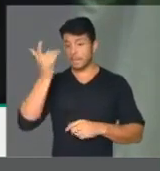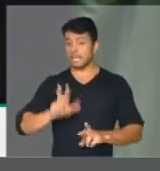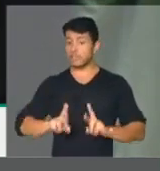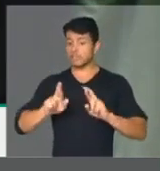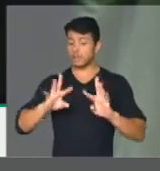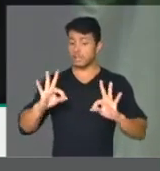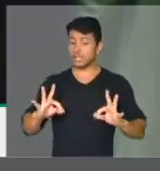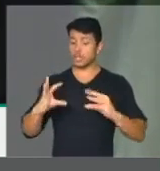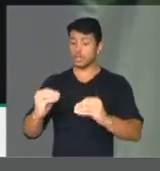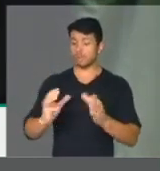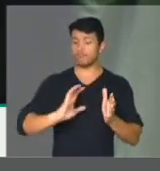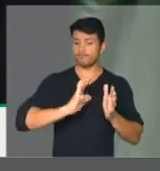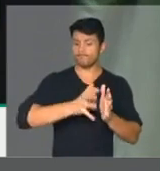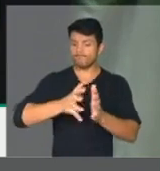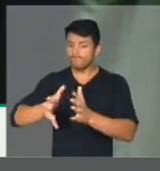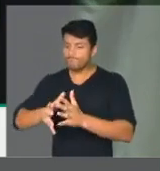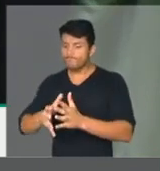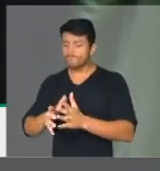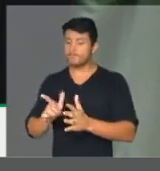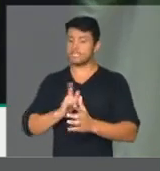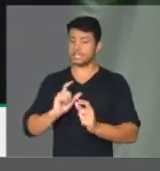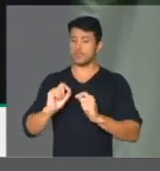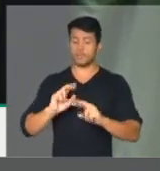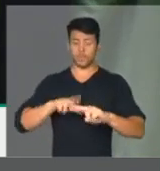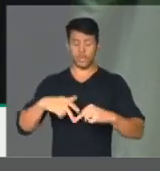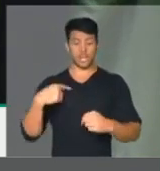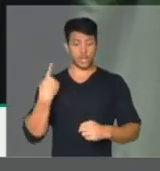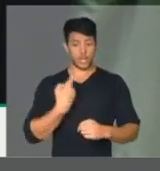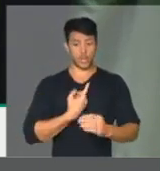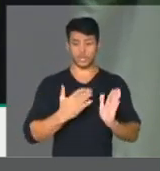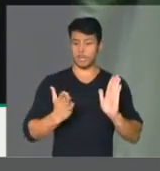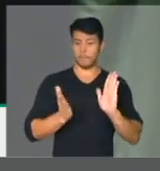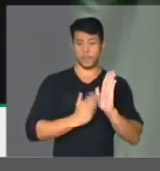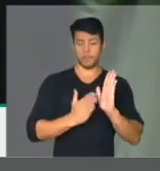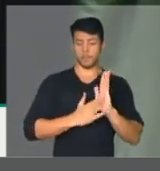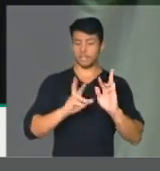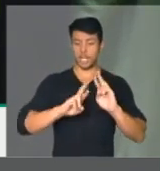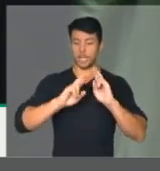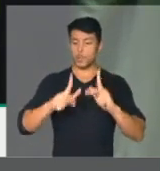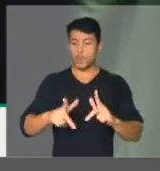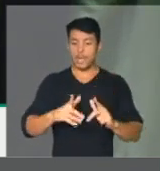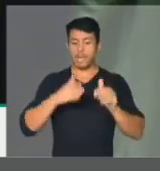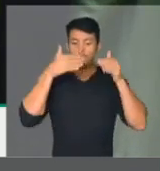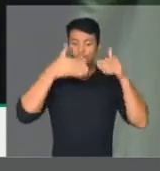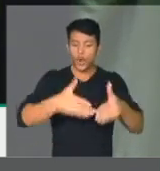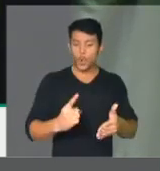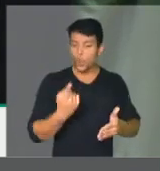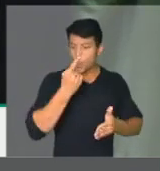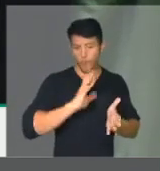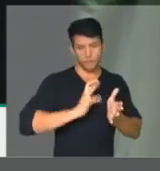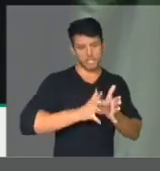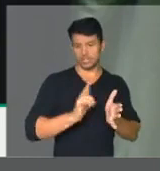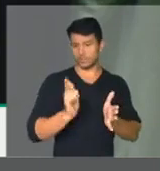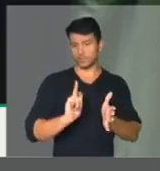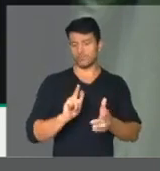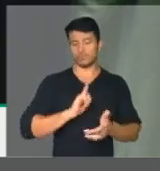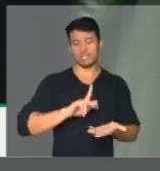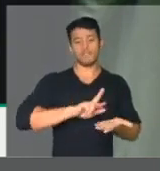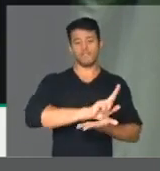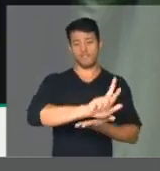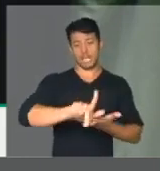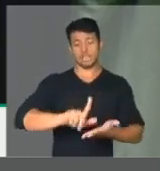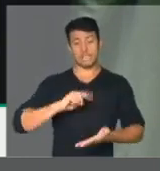todos os partidos, porque a nossa proposta é suprapartidária, ela é nacional-desenvolvimentista e ela é a favor dos